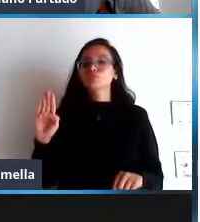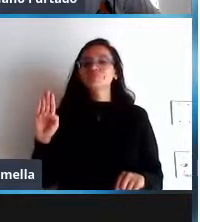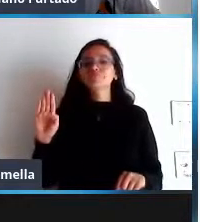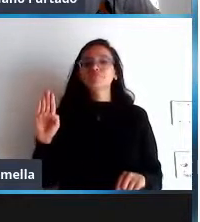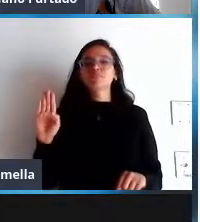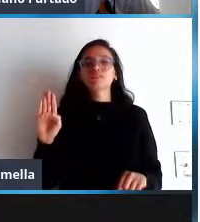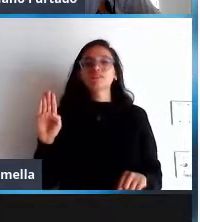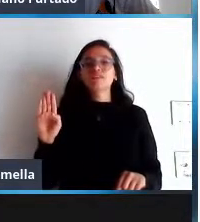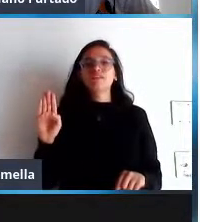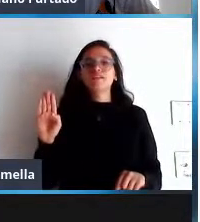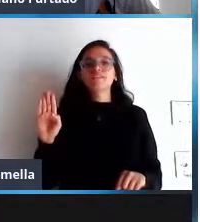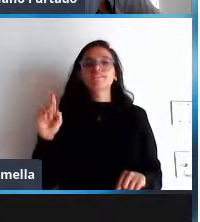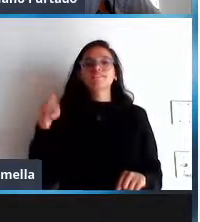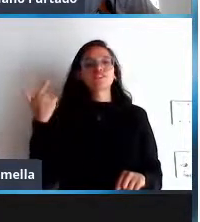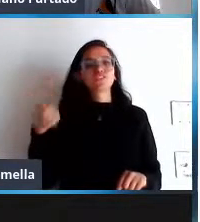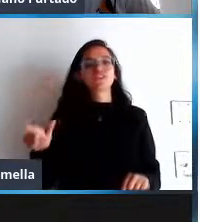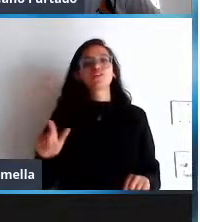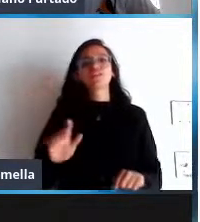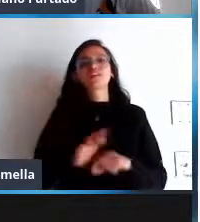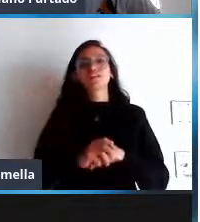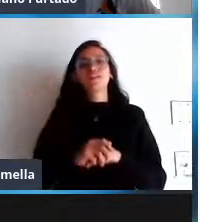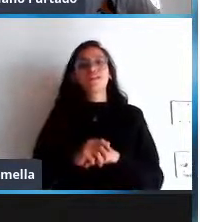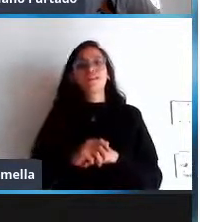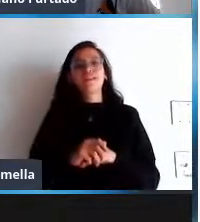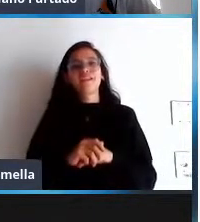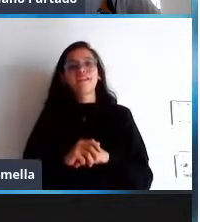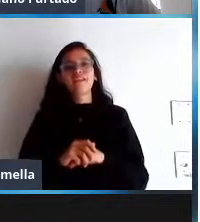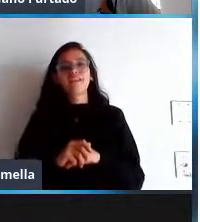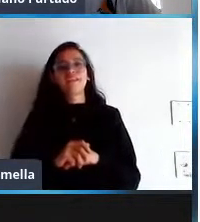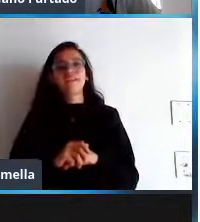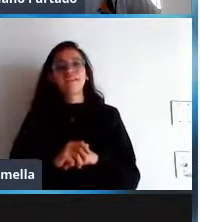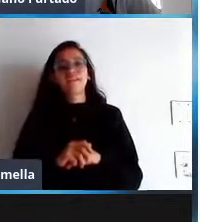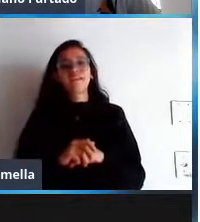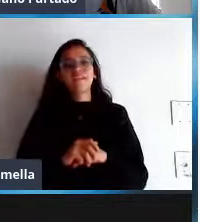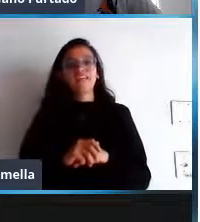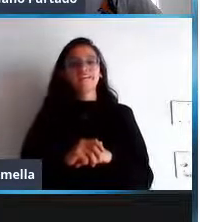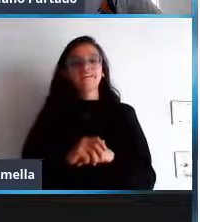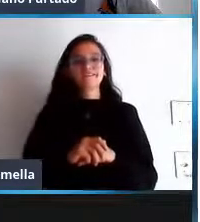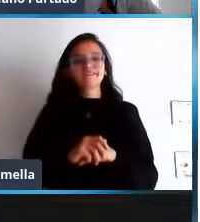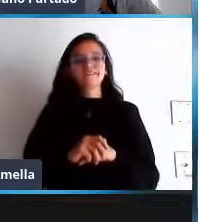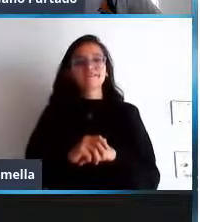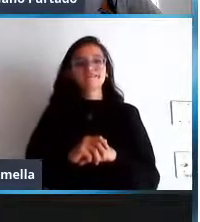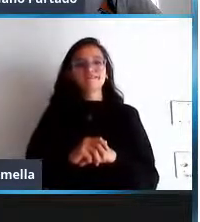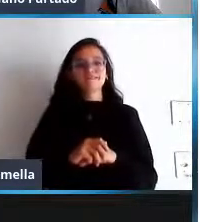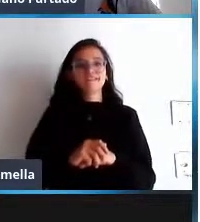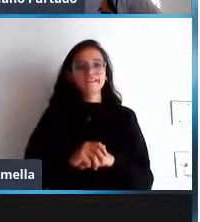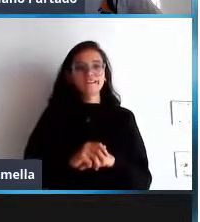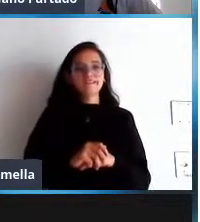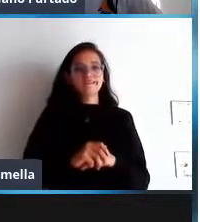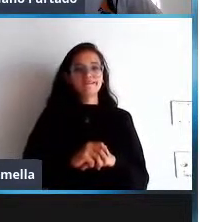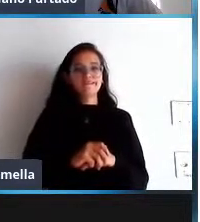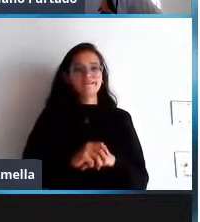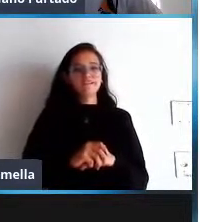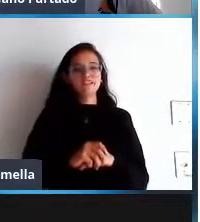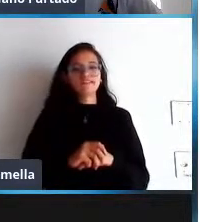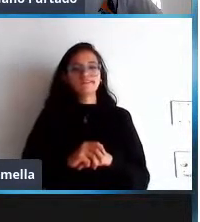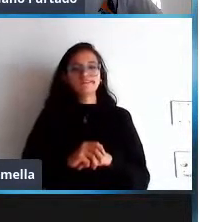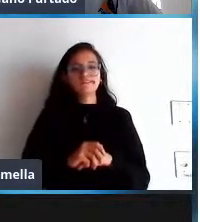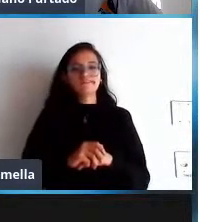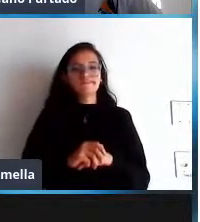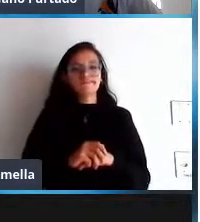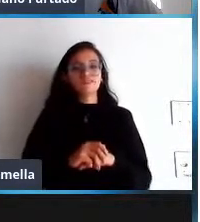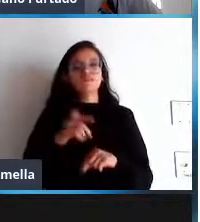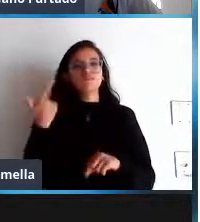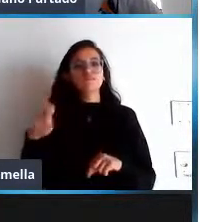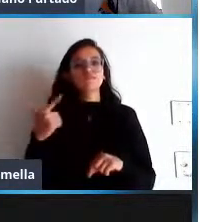sorteia de novo sorteia? isso ele falou para sortear de novo beleza rodando de novo